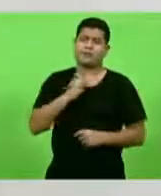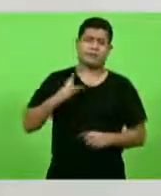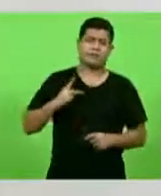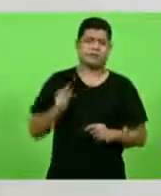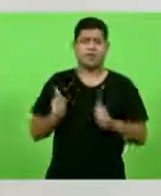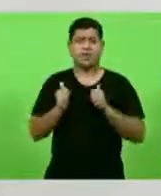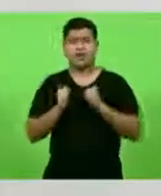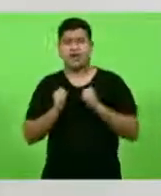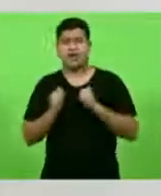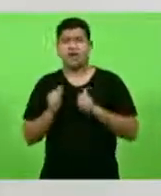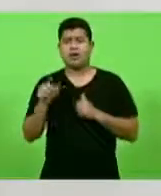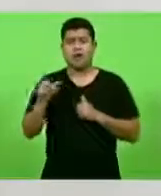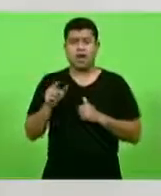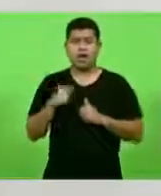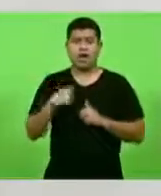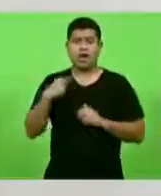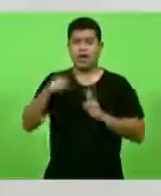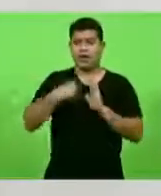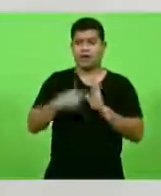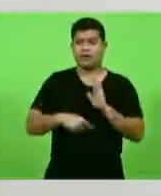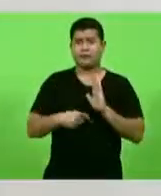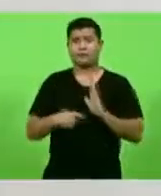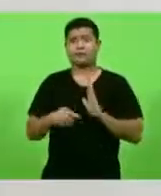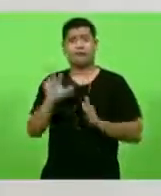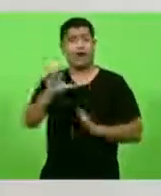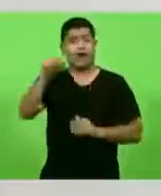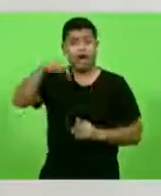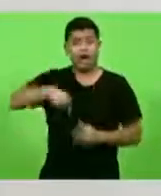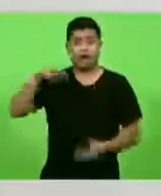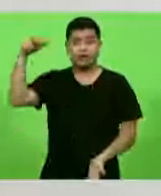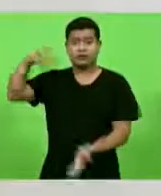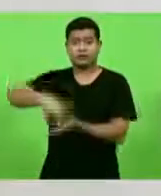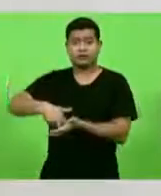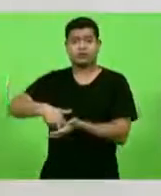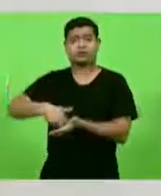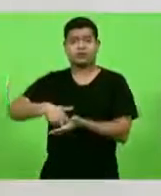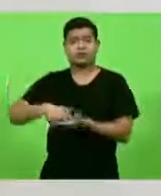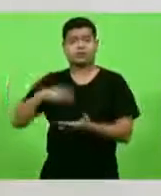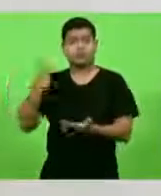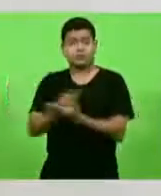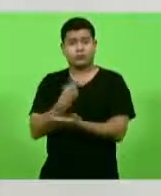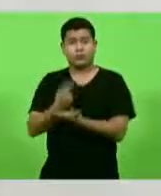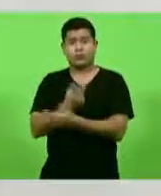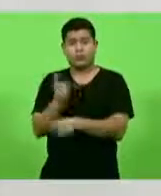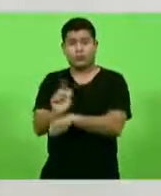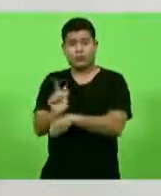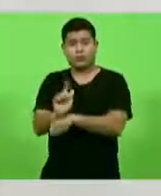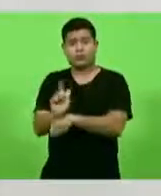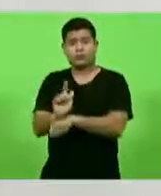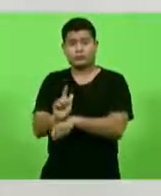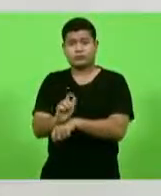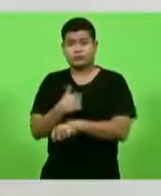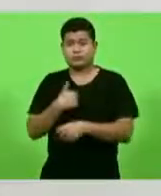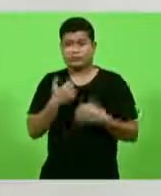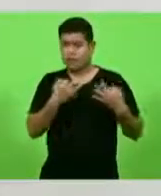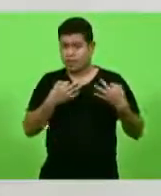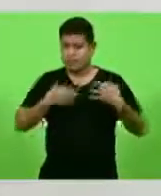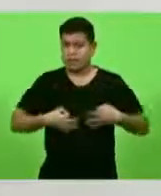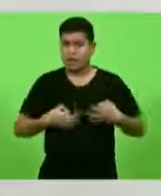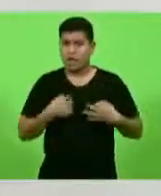a Polícia Federal me isentou, mas aqui você está sendo condenado por improbidade administrativa e está tudo certo. Isso não é irregular.